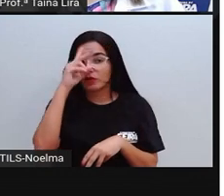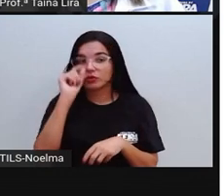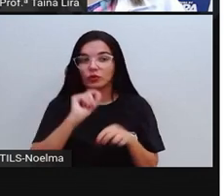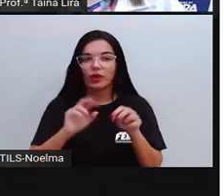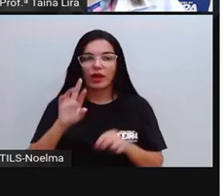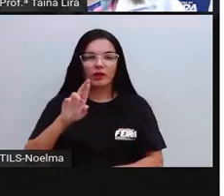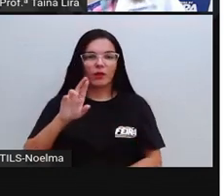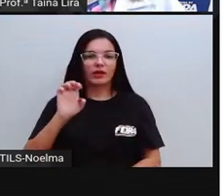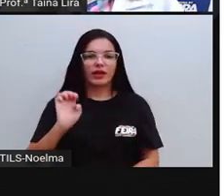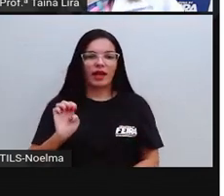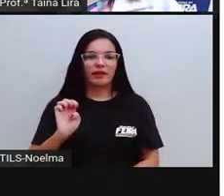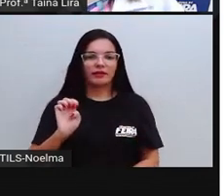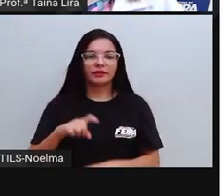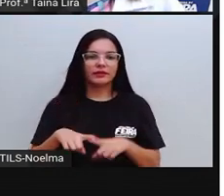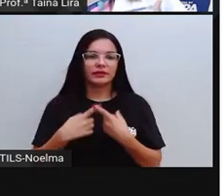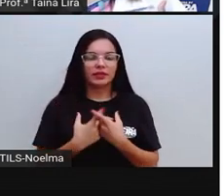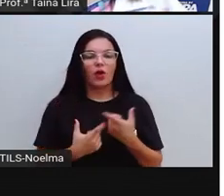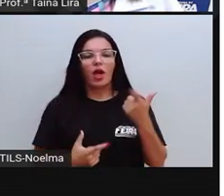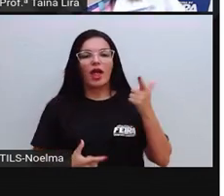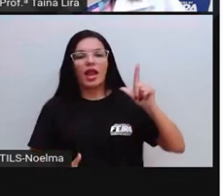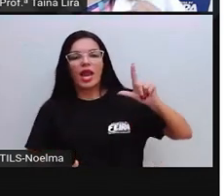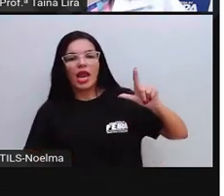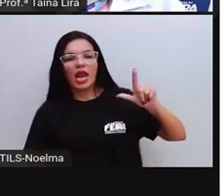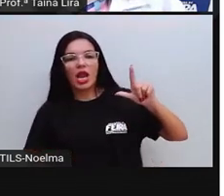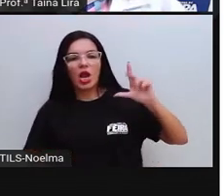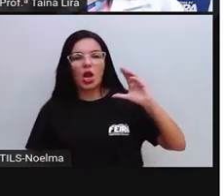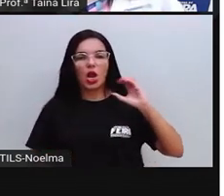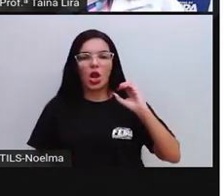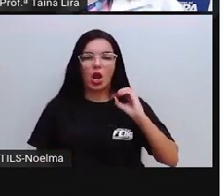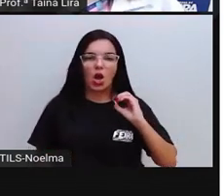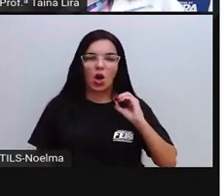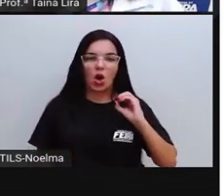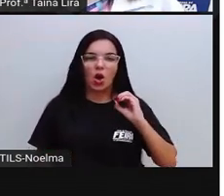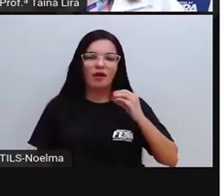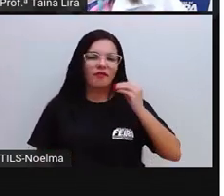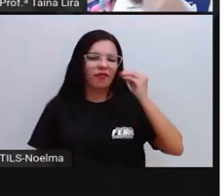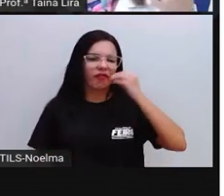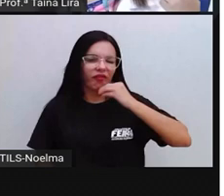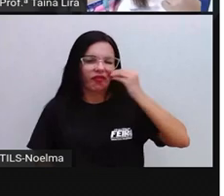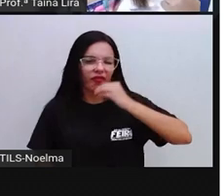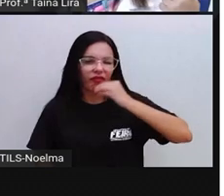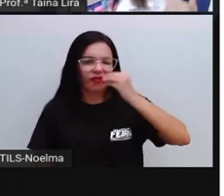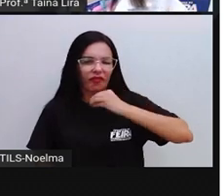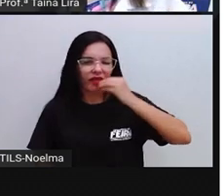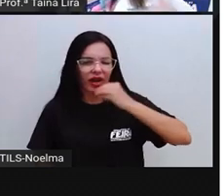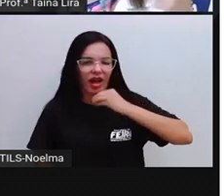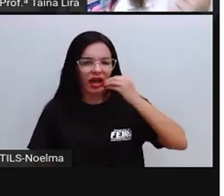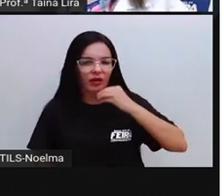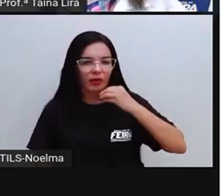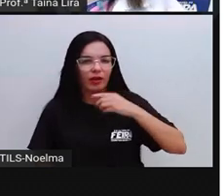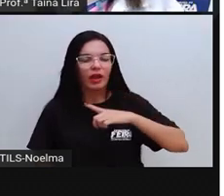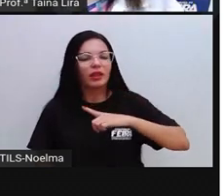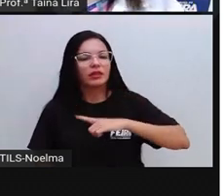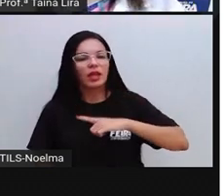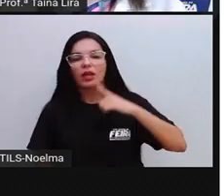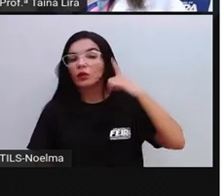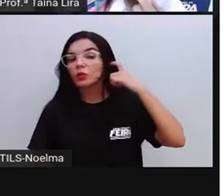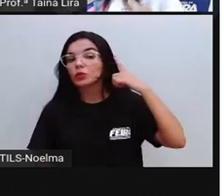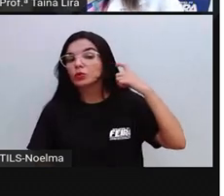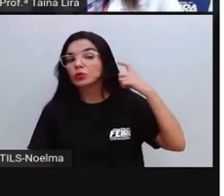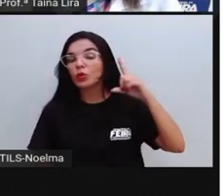RÉ. Certo? Como essa sílaba aqui, a gente ouve o som do U, é uma sílaba mais fraca,